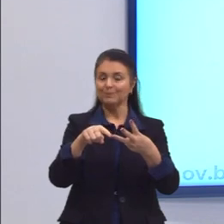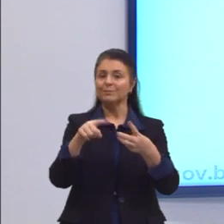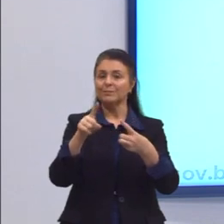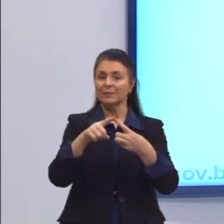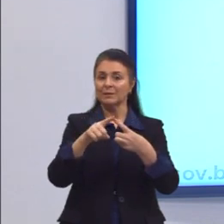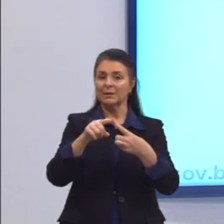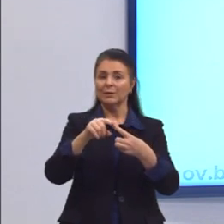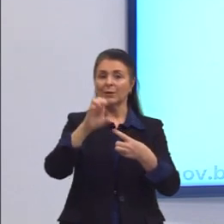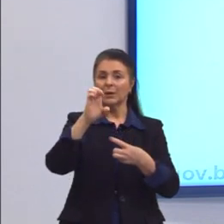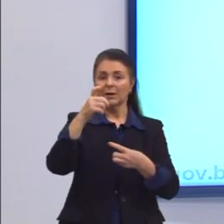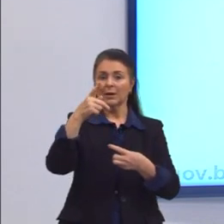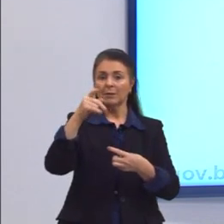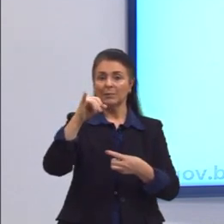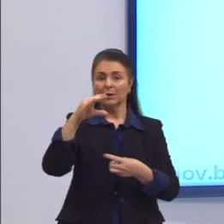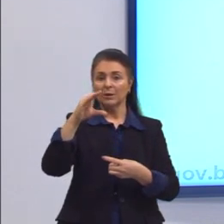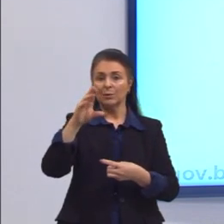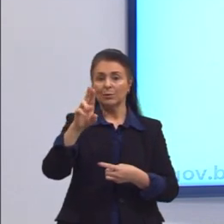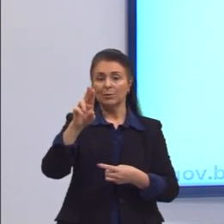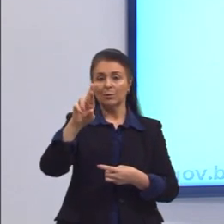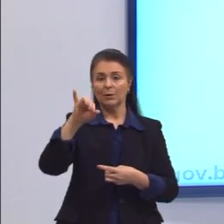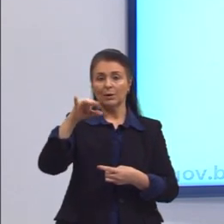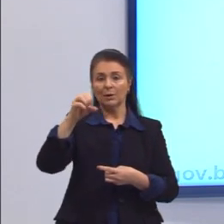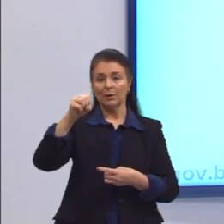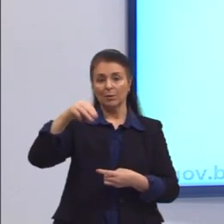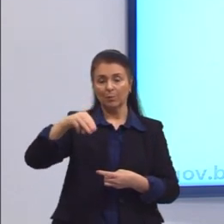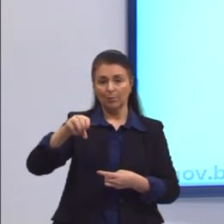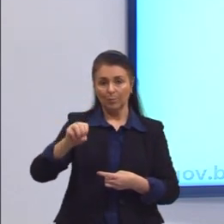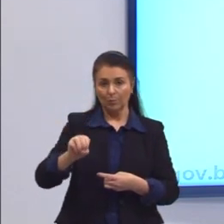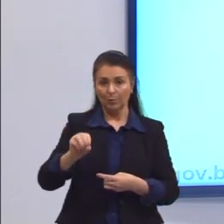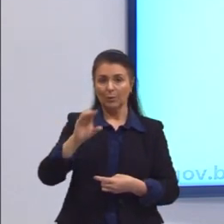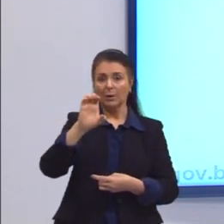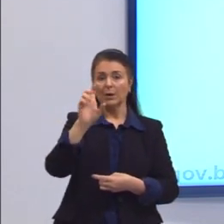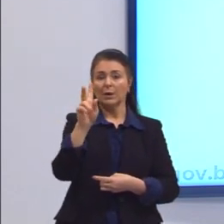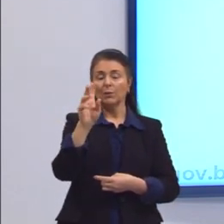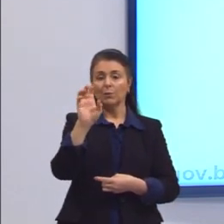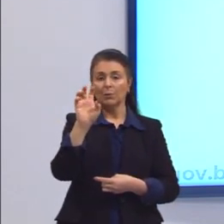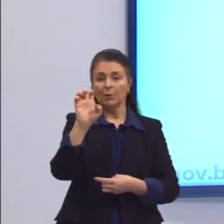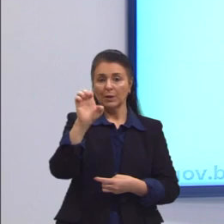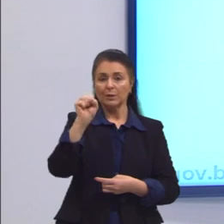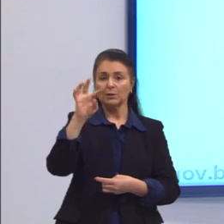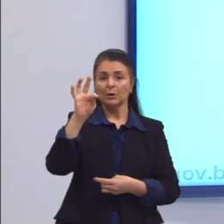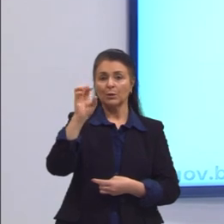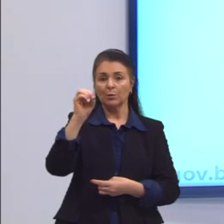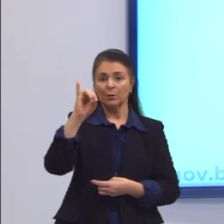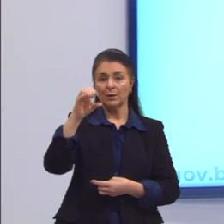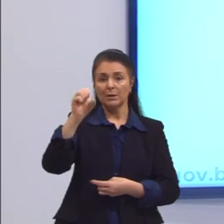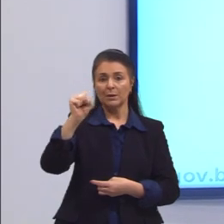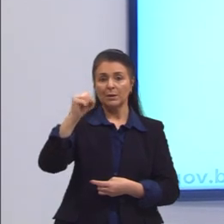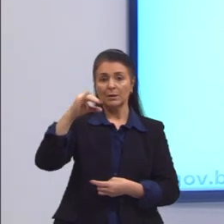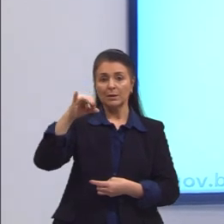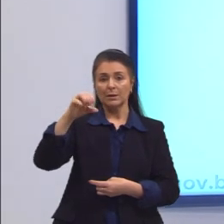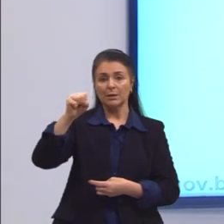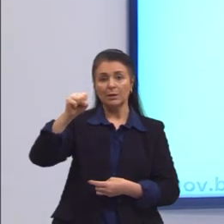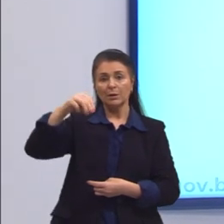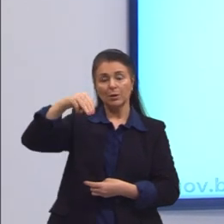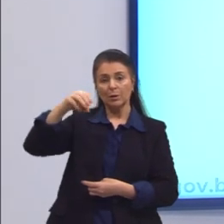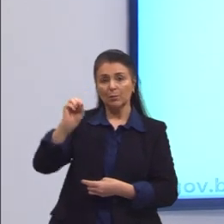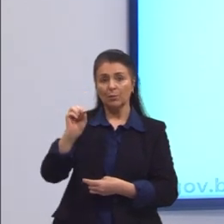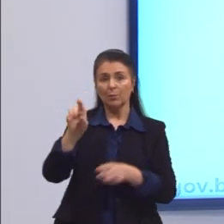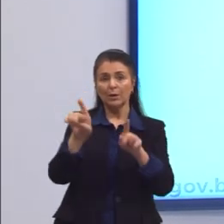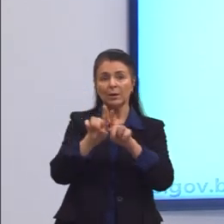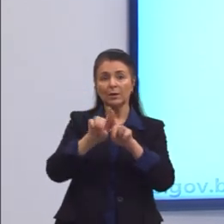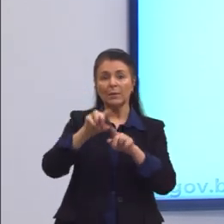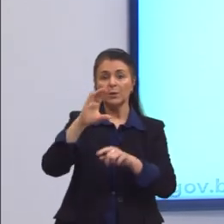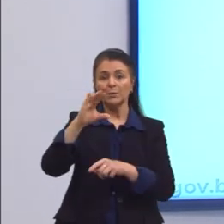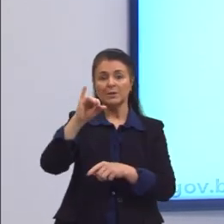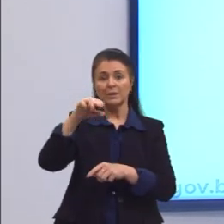epicurismo, o estoicismo e o cinismo. Epicurismo, fundada por Epicuro. O